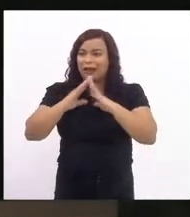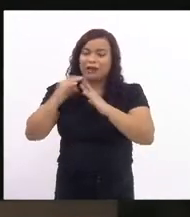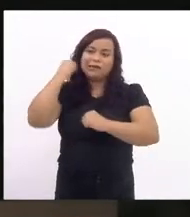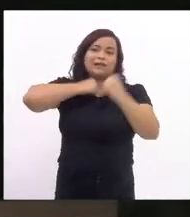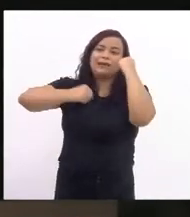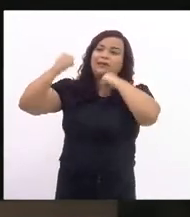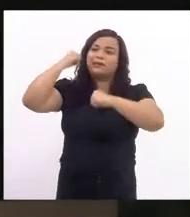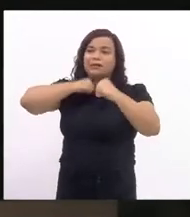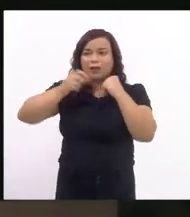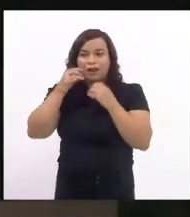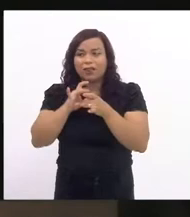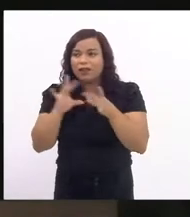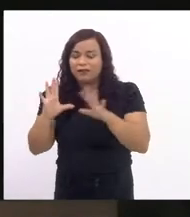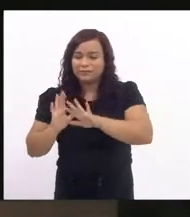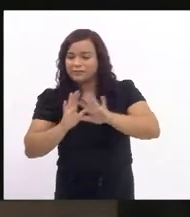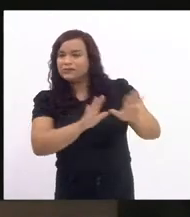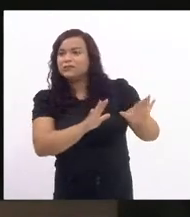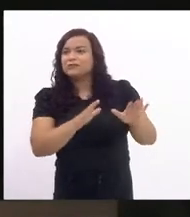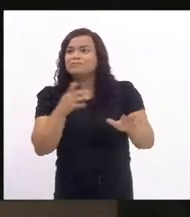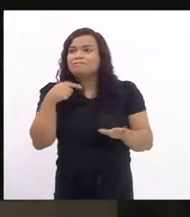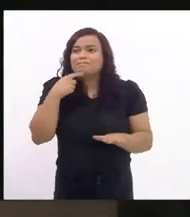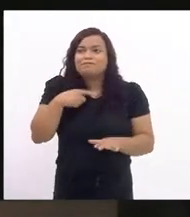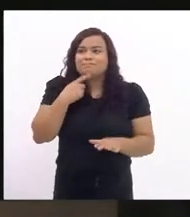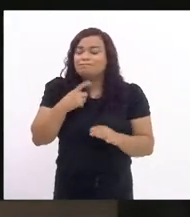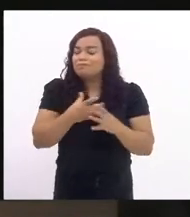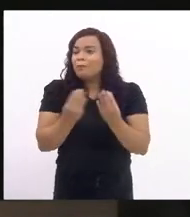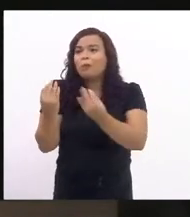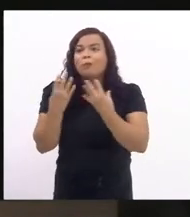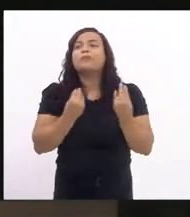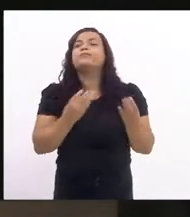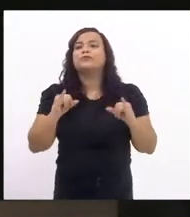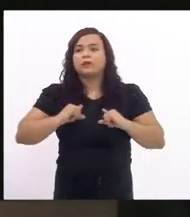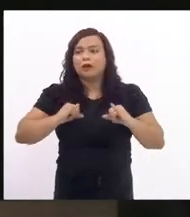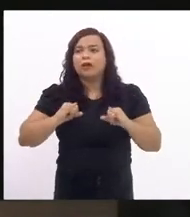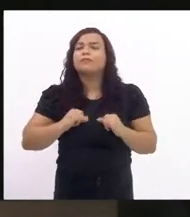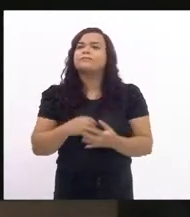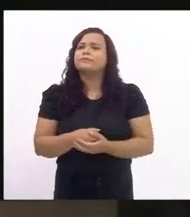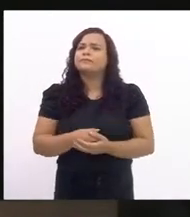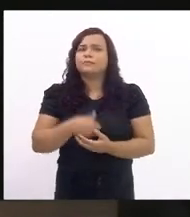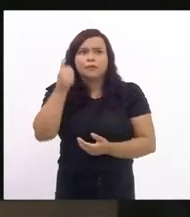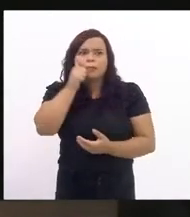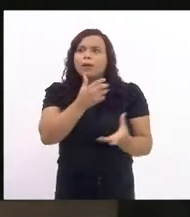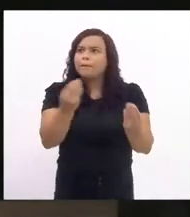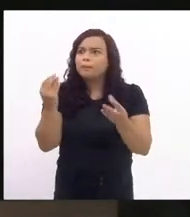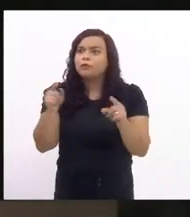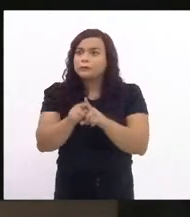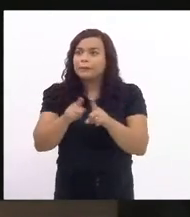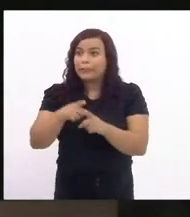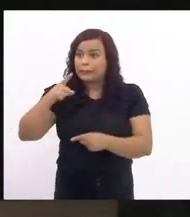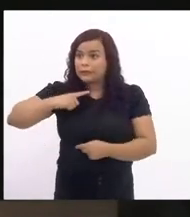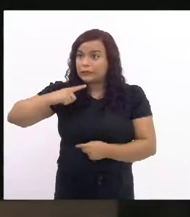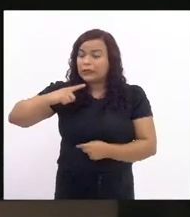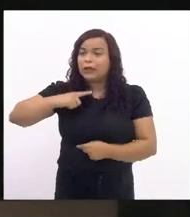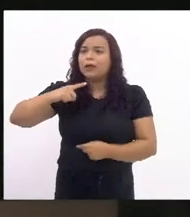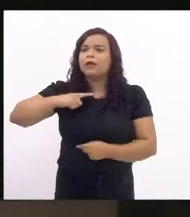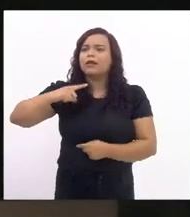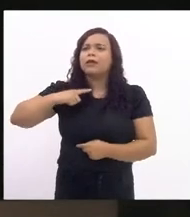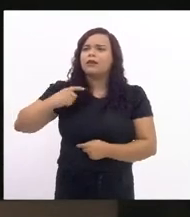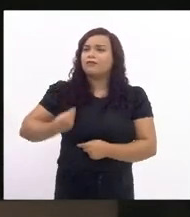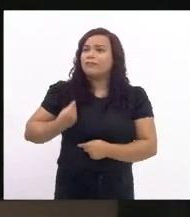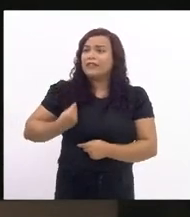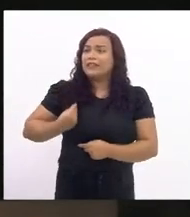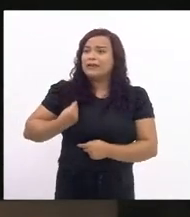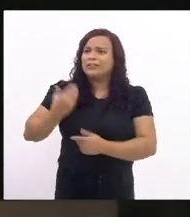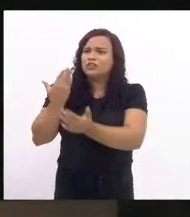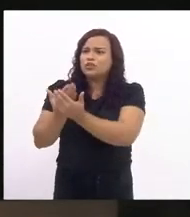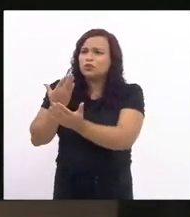então muitas dessas mulheres muitas mulheres tem a sua carreira os seus estudos interrompidos